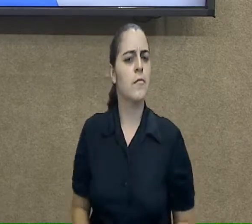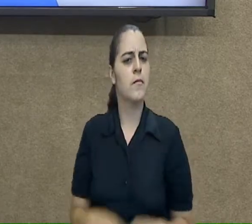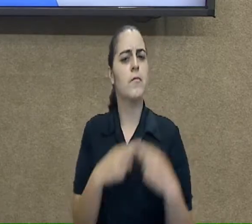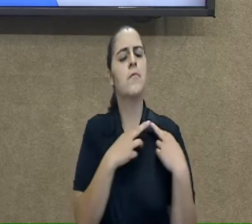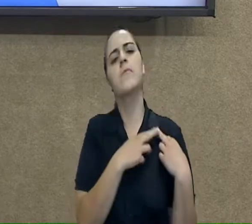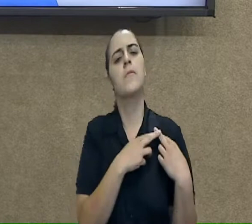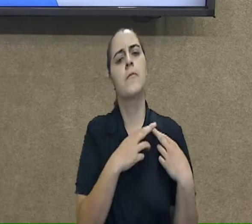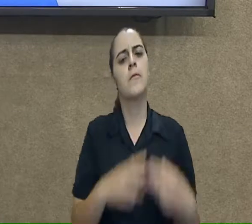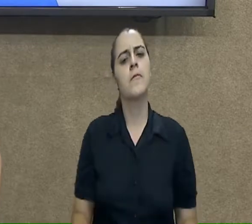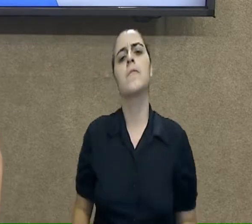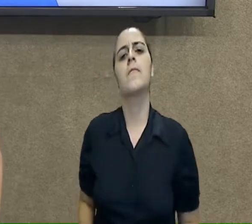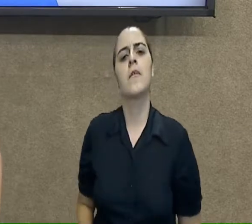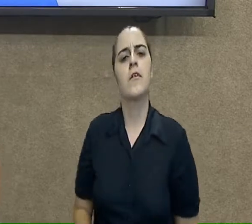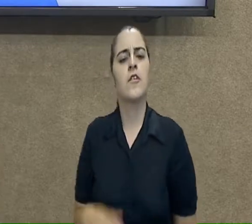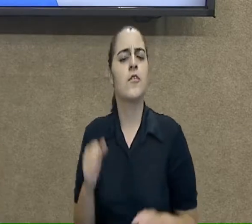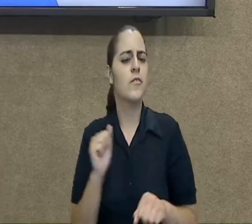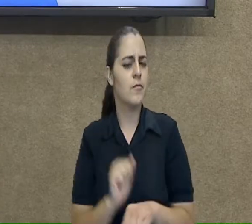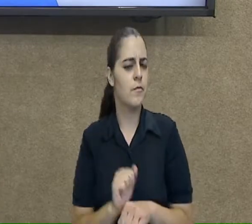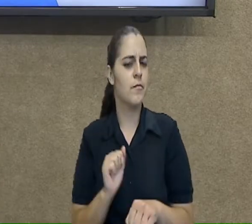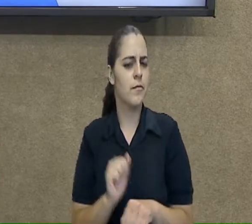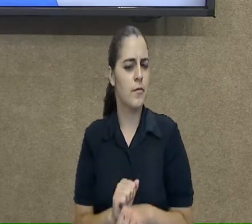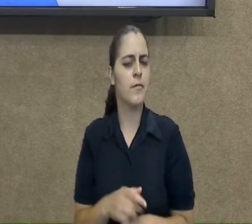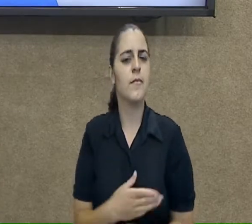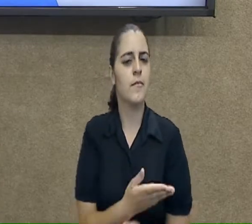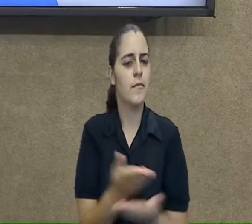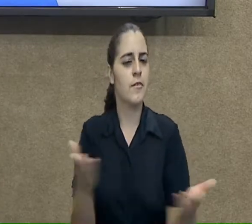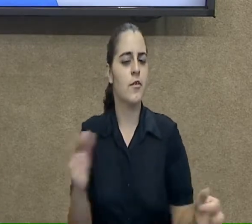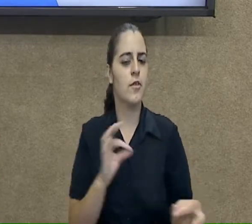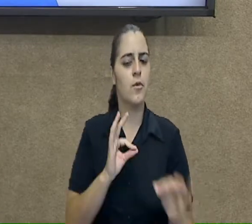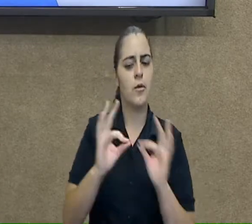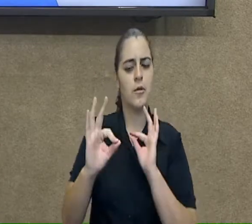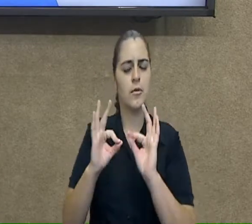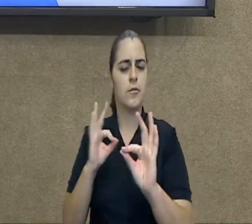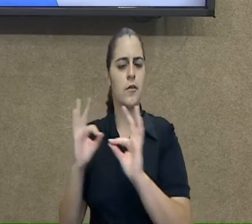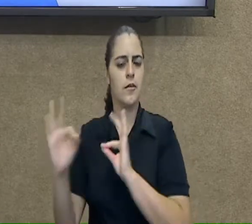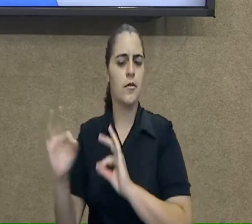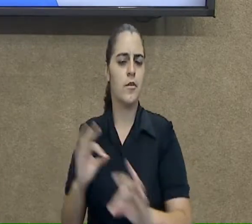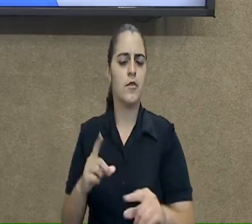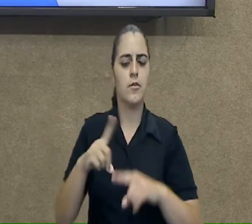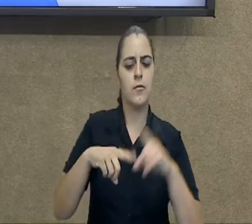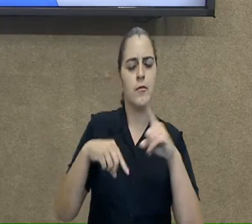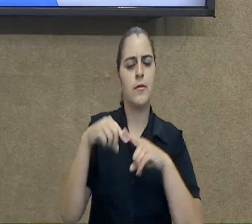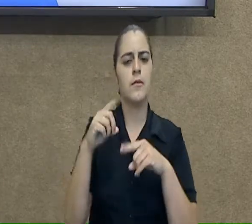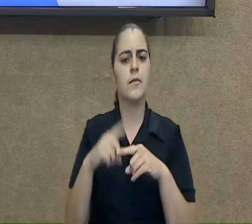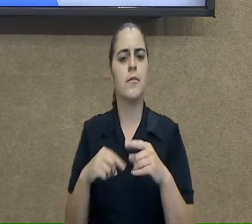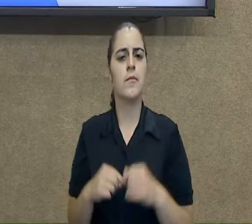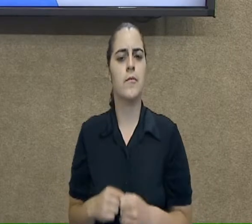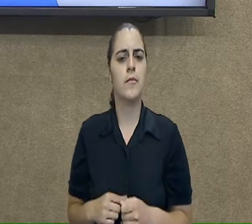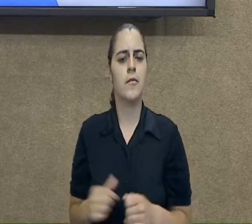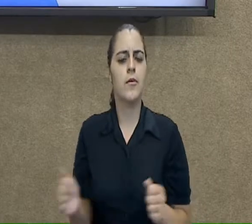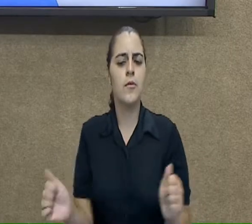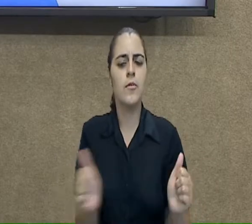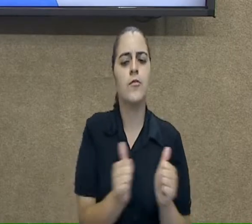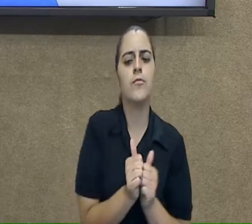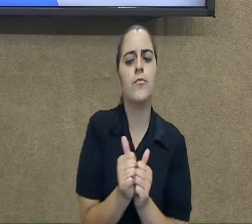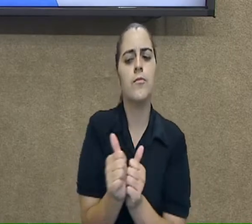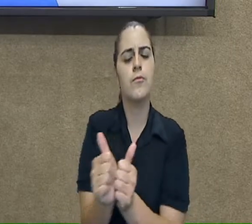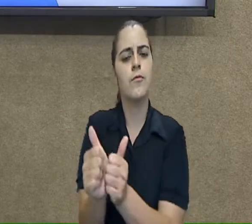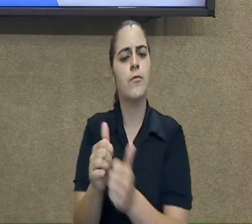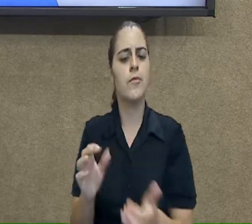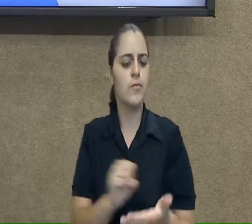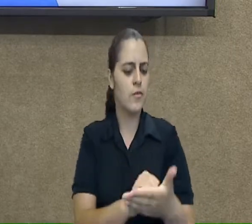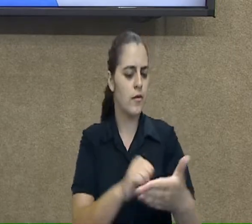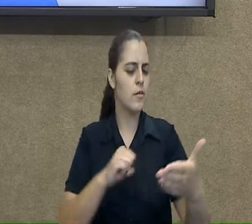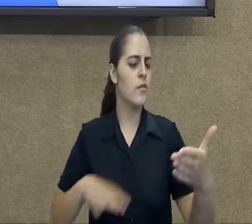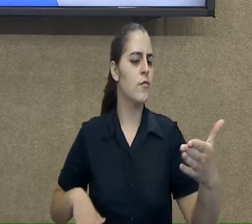comprometimento, eu espero que você organize os seus materiais, acompanhe todas